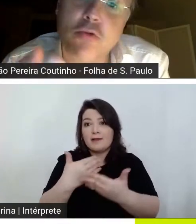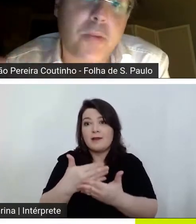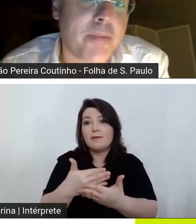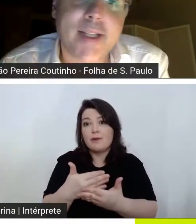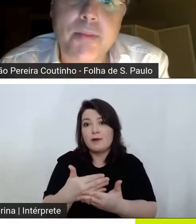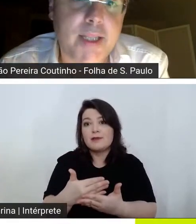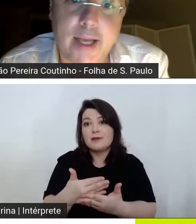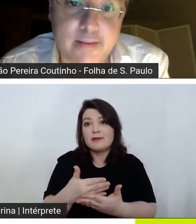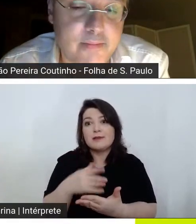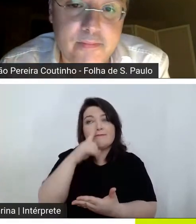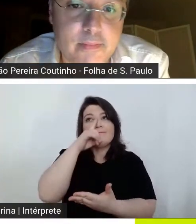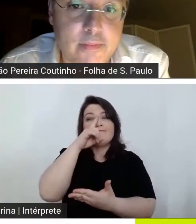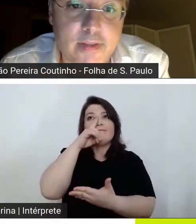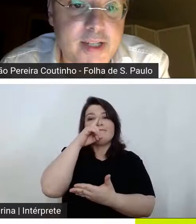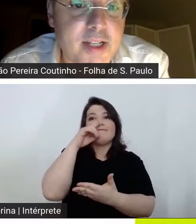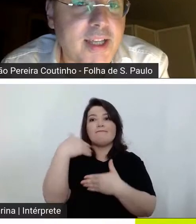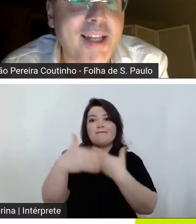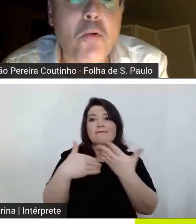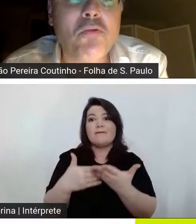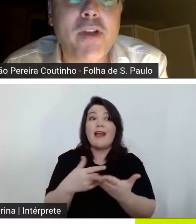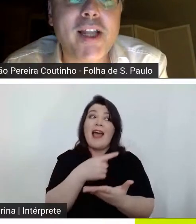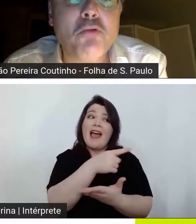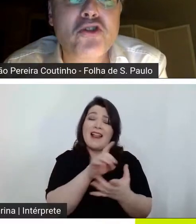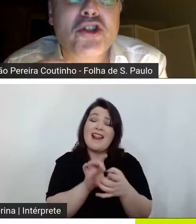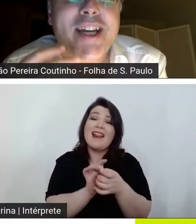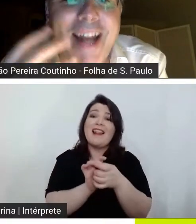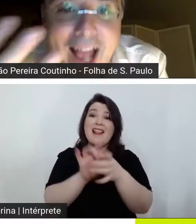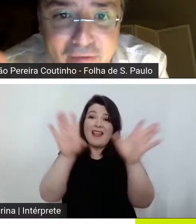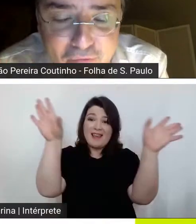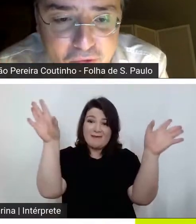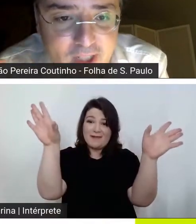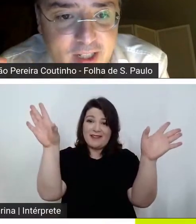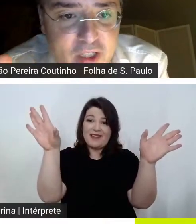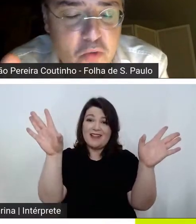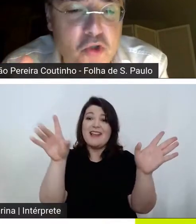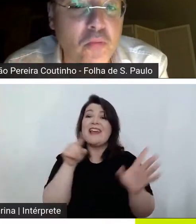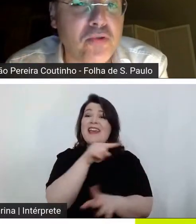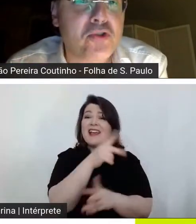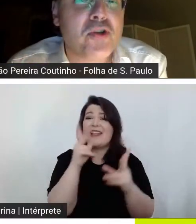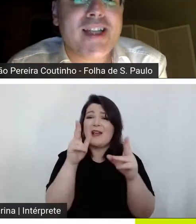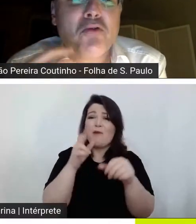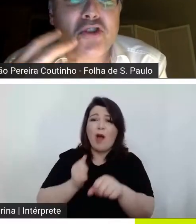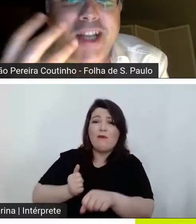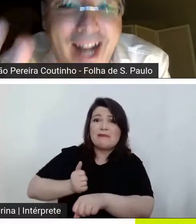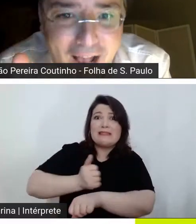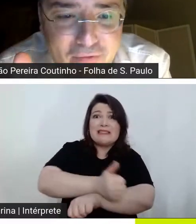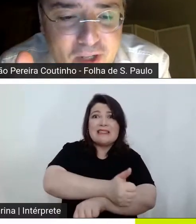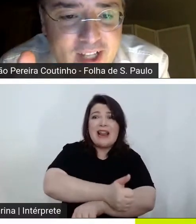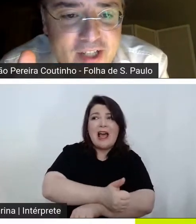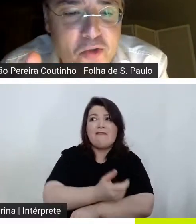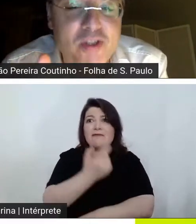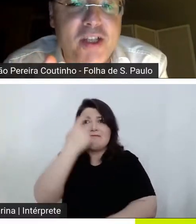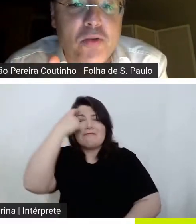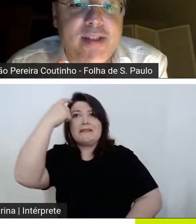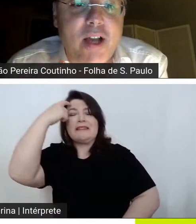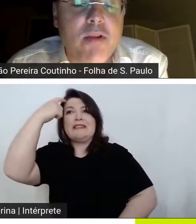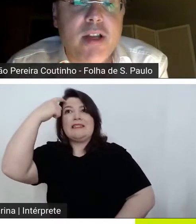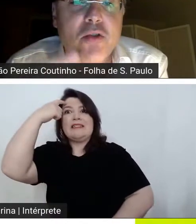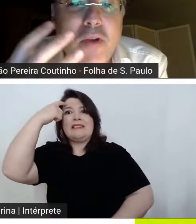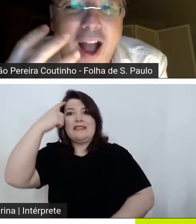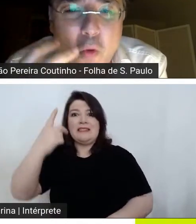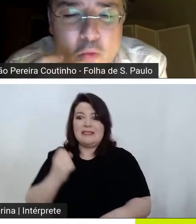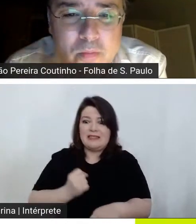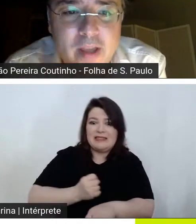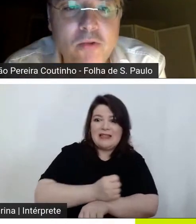dito que é a sua própria liberdade ou seja ele é um escravo das suas compulsões ele é um escravo da sua situação